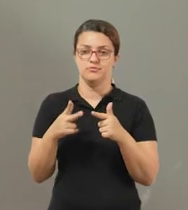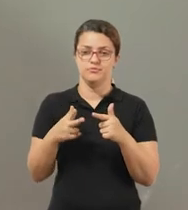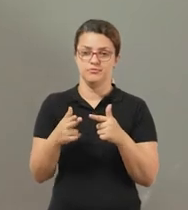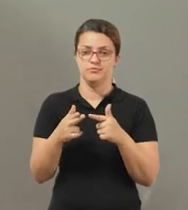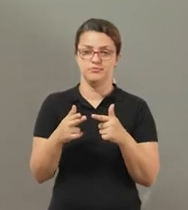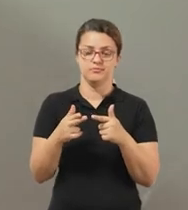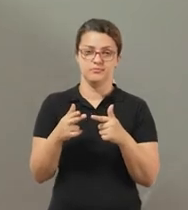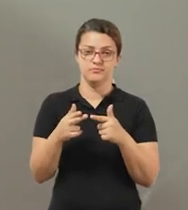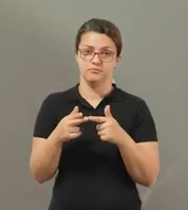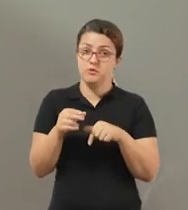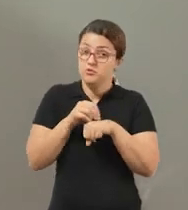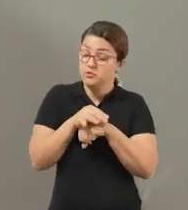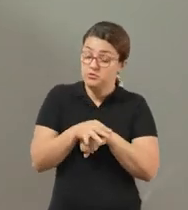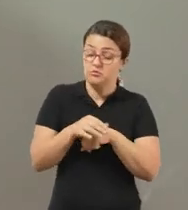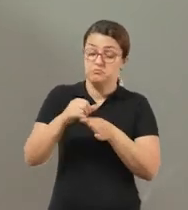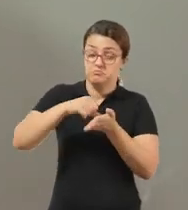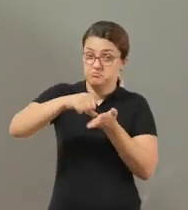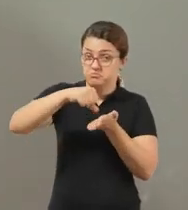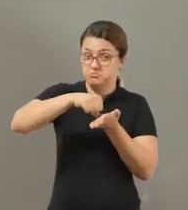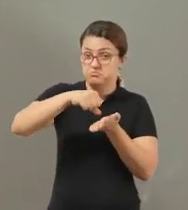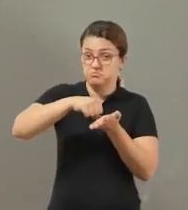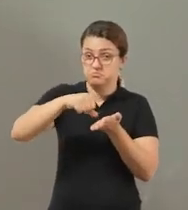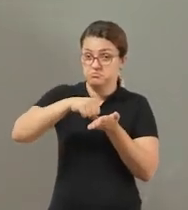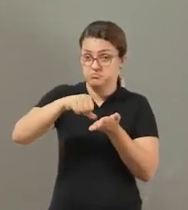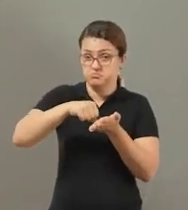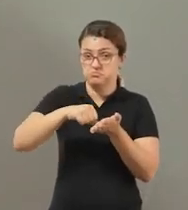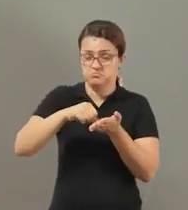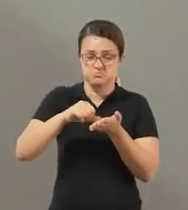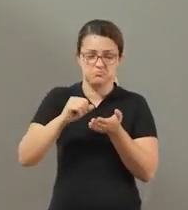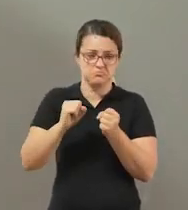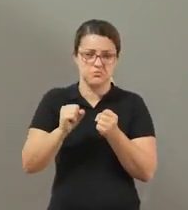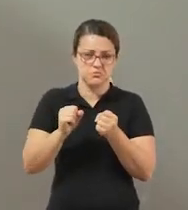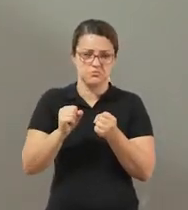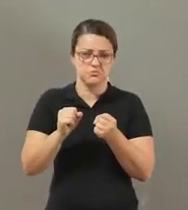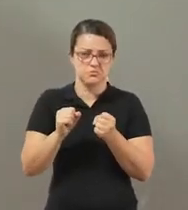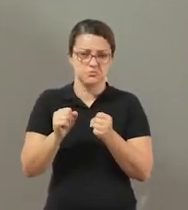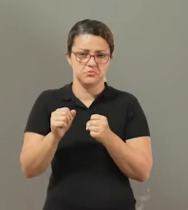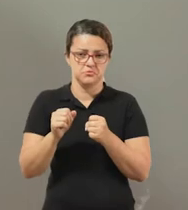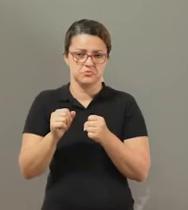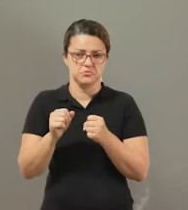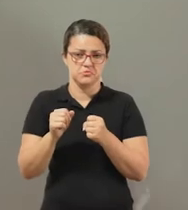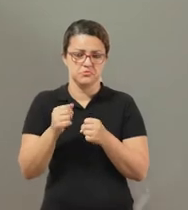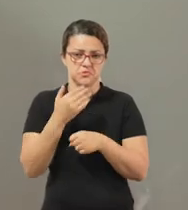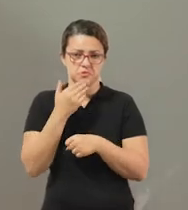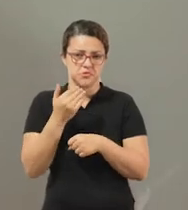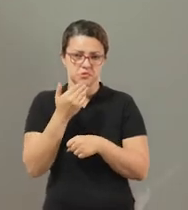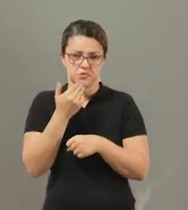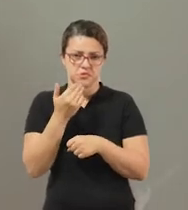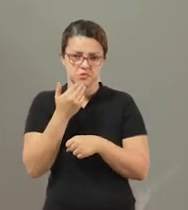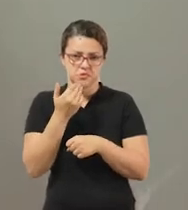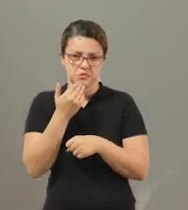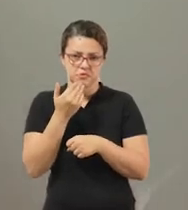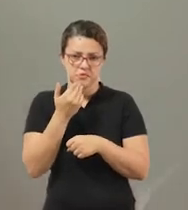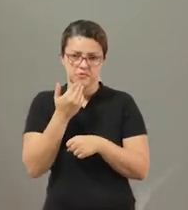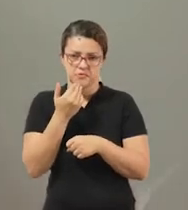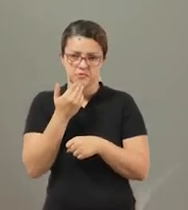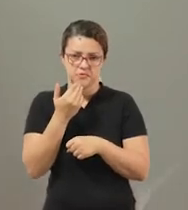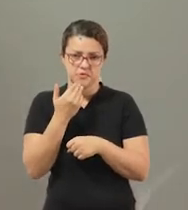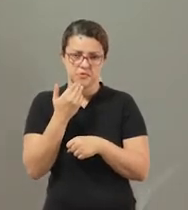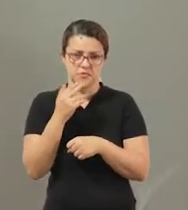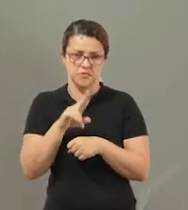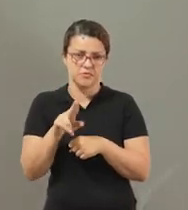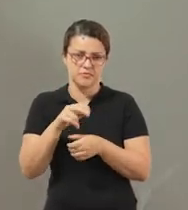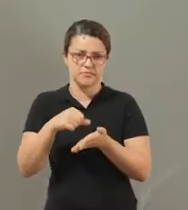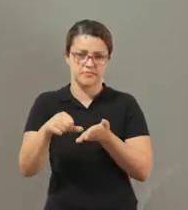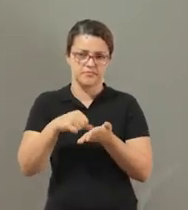Isso aqui é uma sugestão, tá? Fita adesiva, você pode conseguir fazer sem, sem problemas, vamos fazer com a fita adesiva para ficar mais fácil, tá? E papel